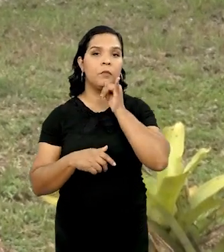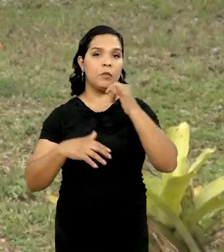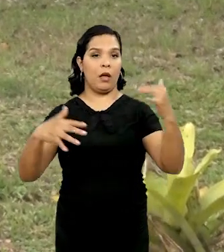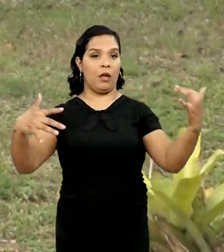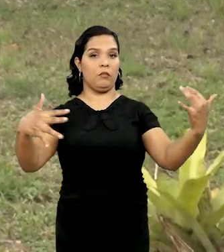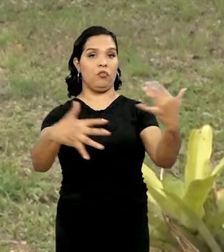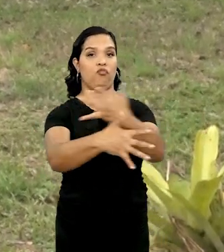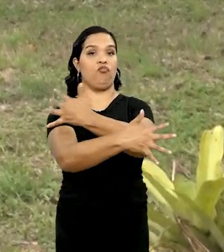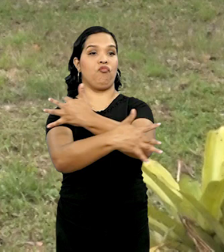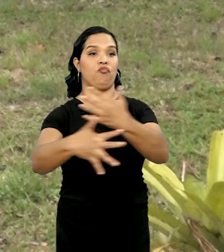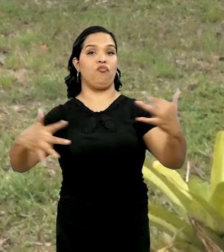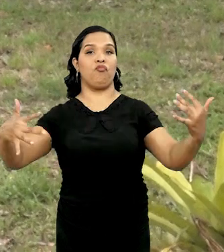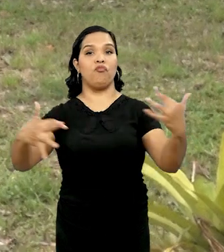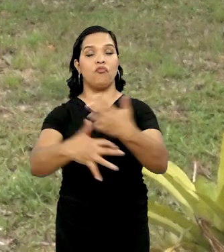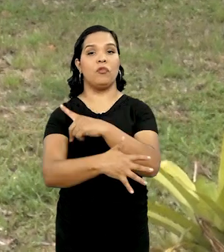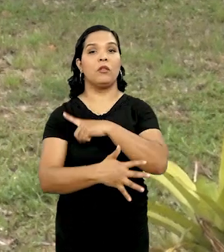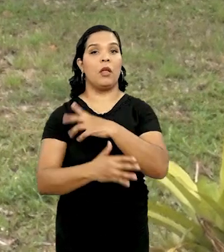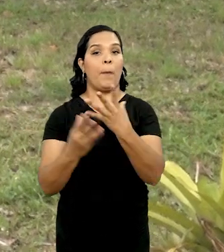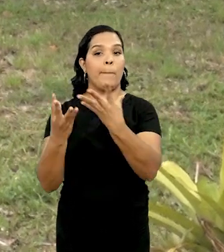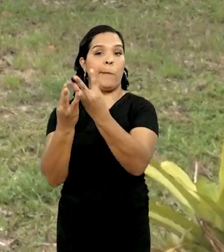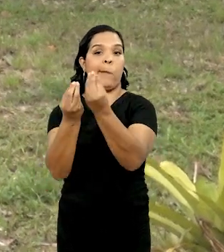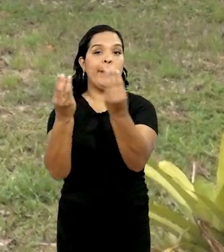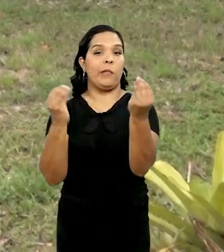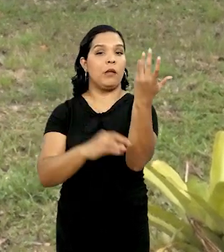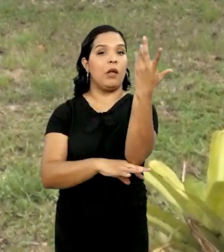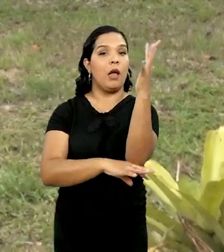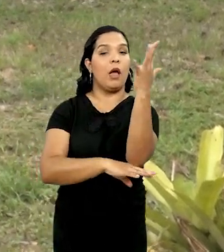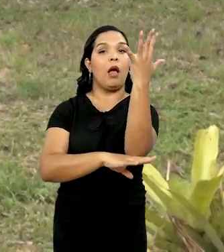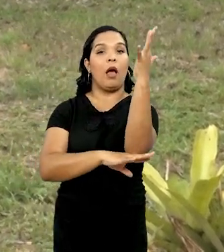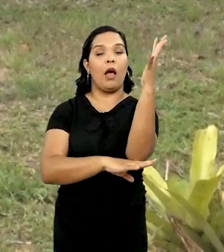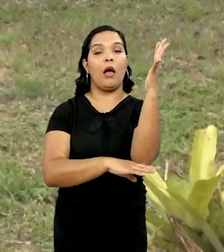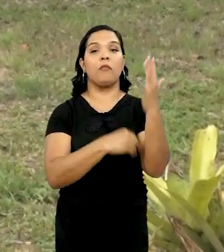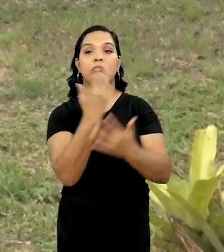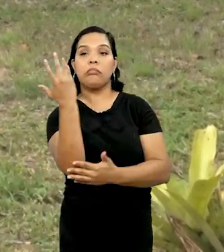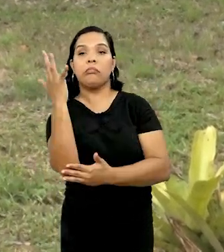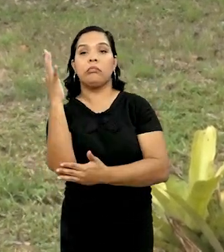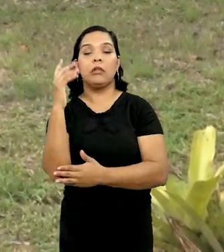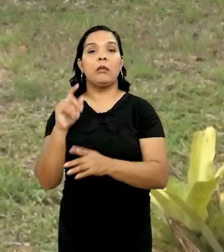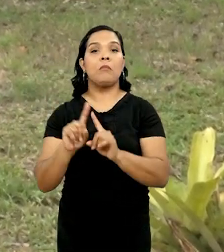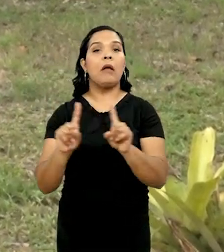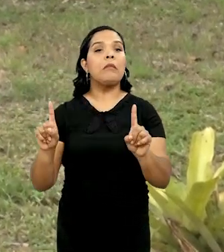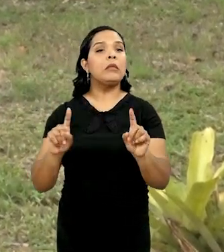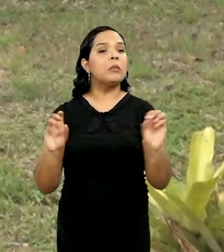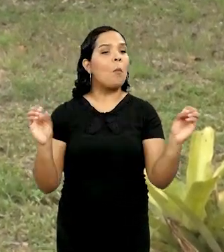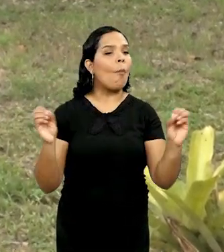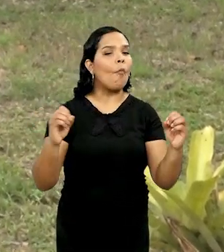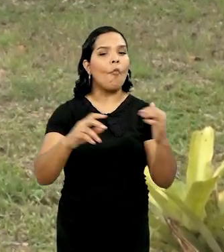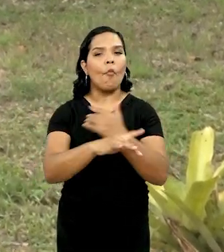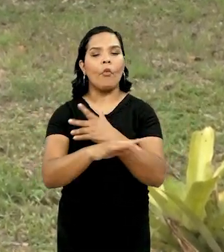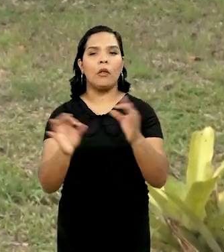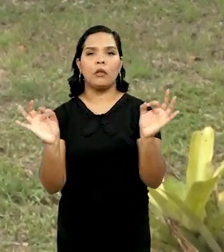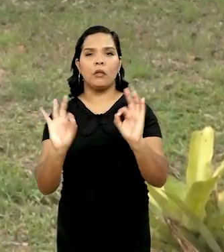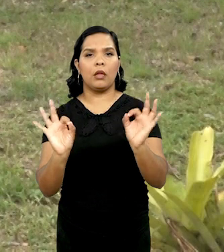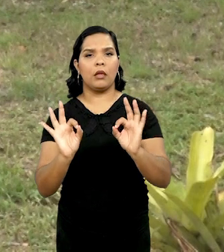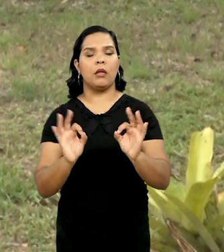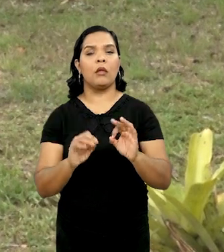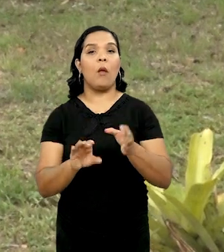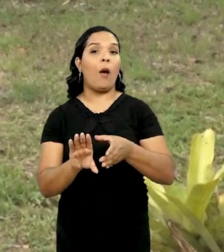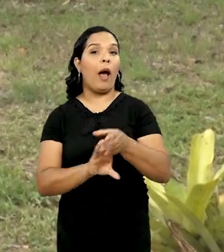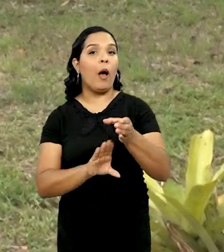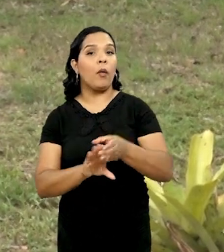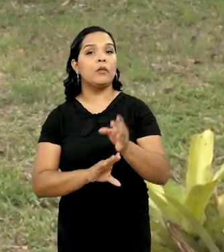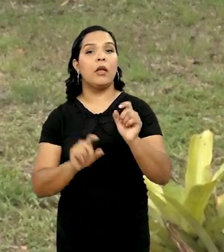Que ela tem uma quantidade satisfatória de árvore, mas também tem vias que não tinha árvore nenhuma. Então, assim, é